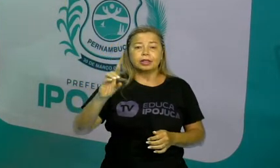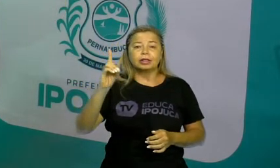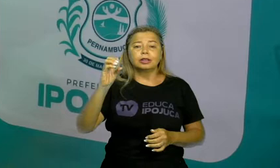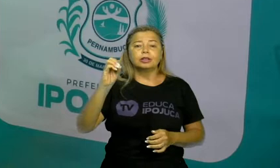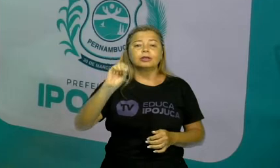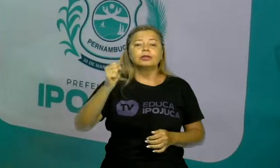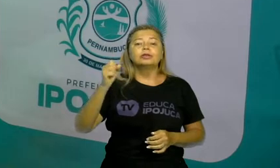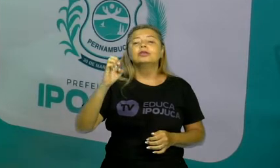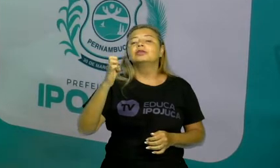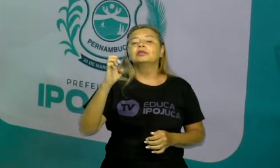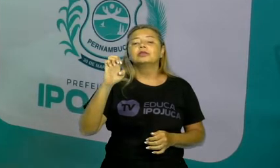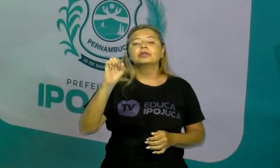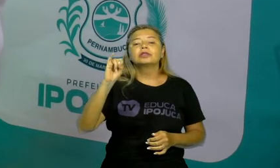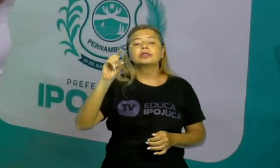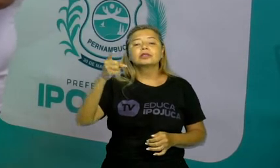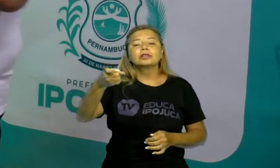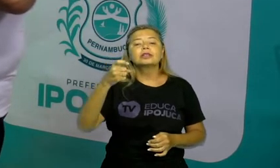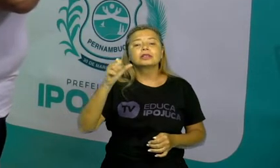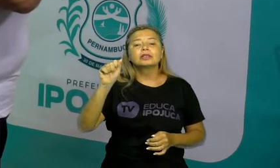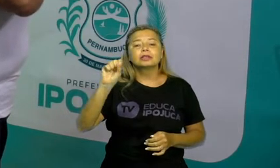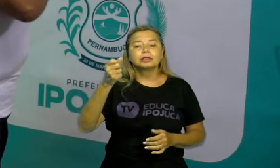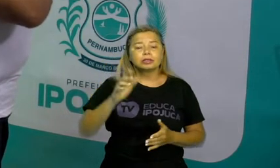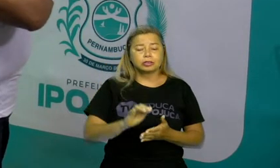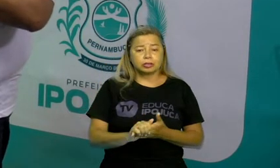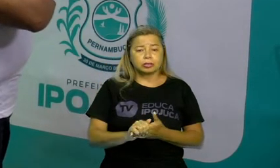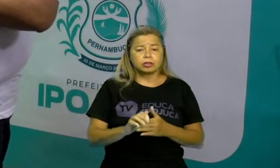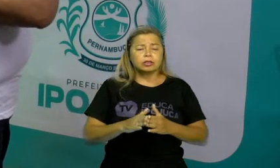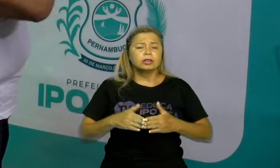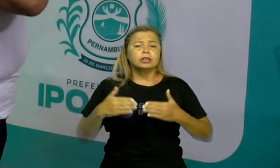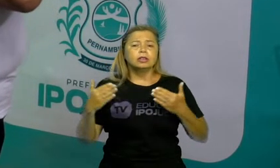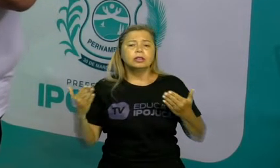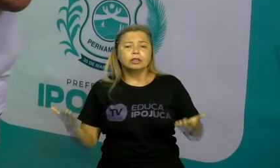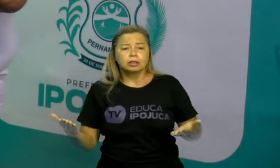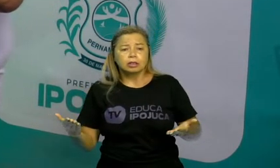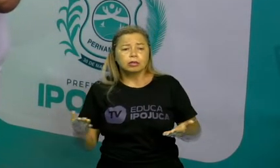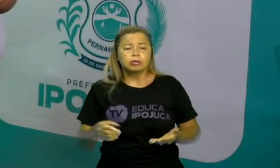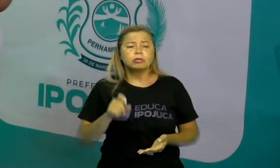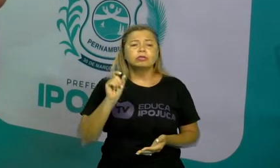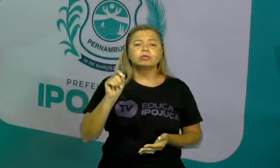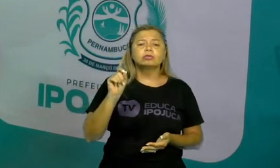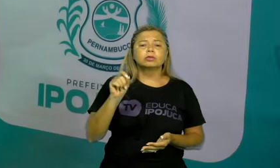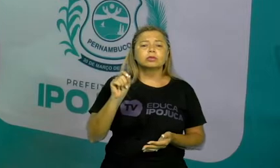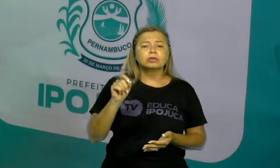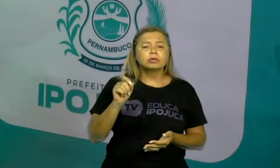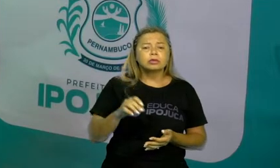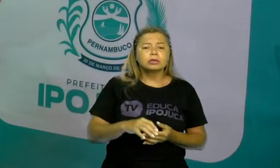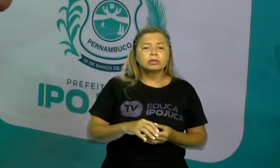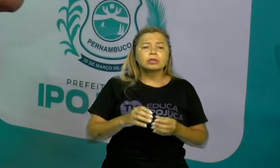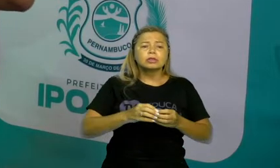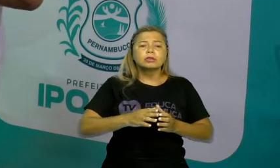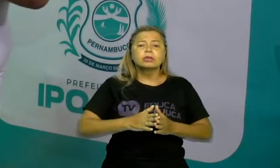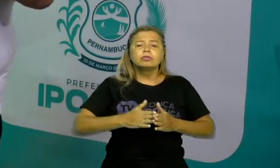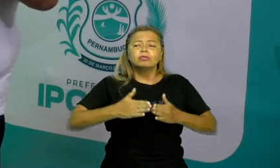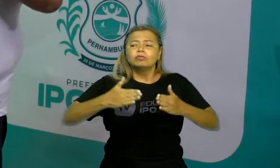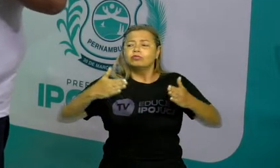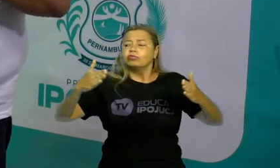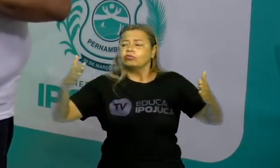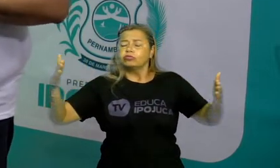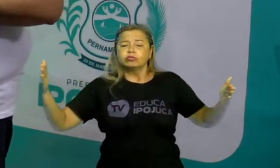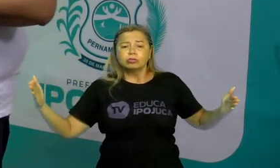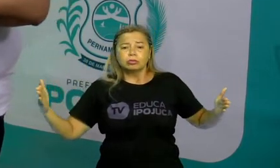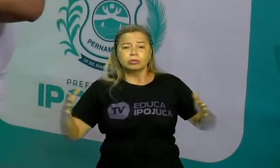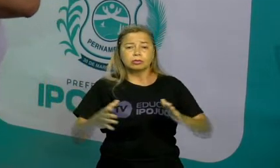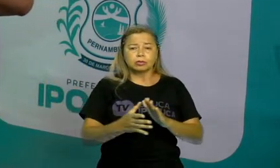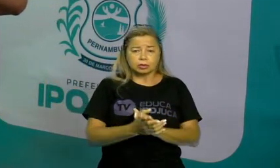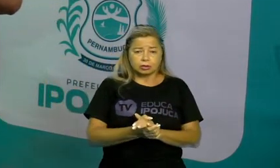Quais são as consequências da extensão latitudinal e longitudinal do Brasil? Primeiro,